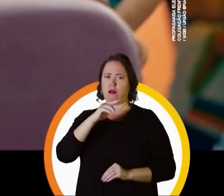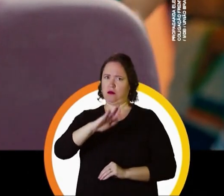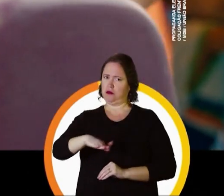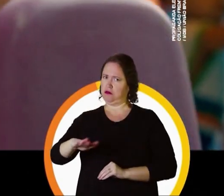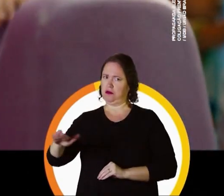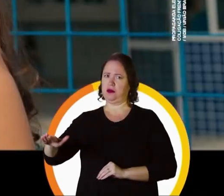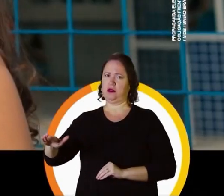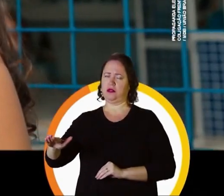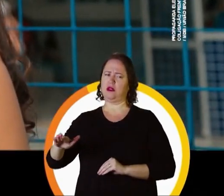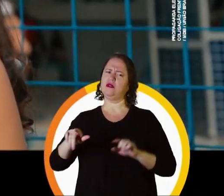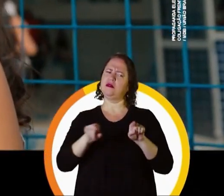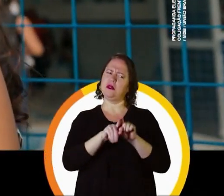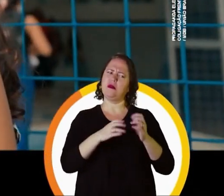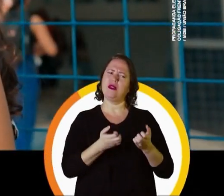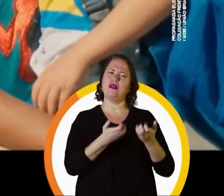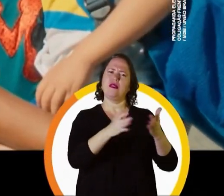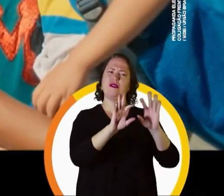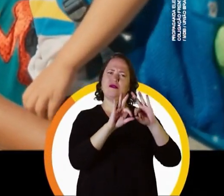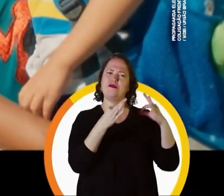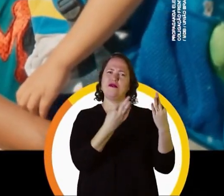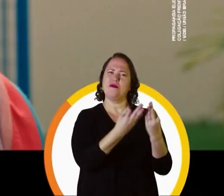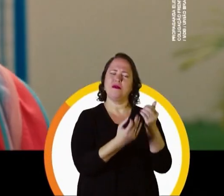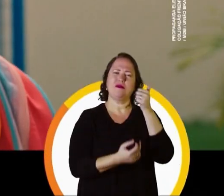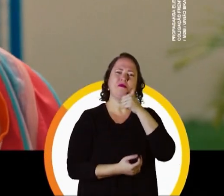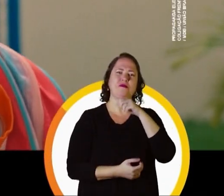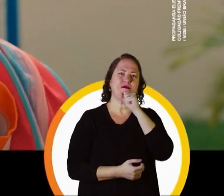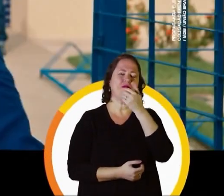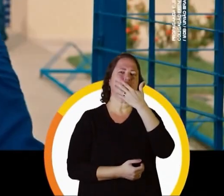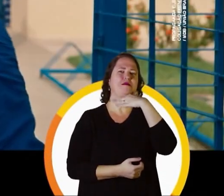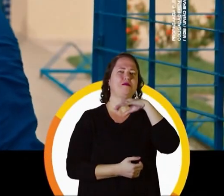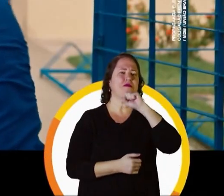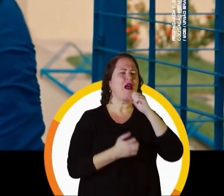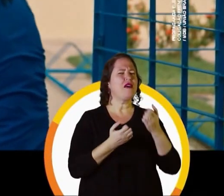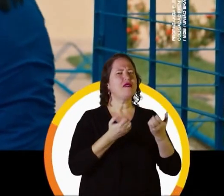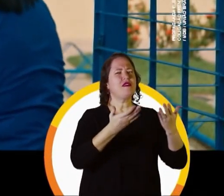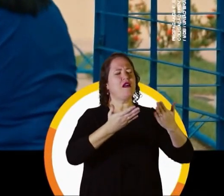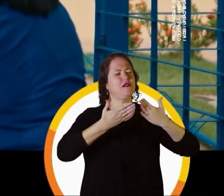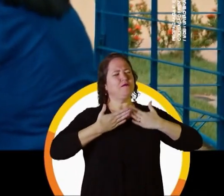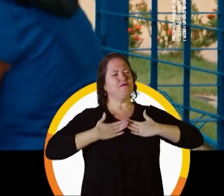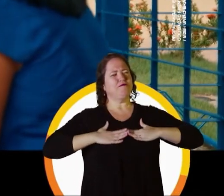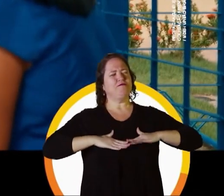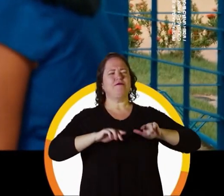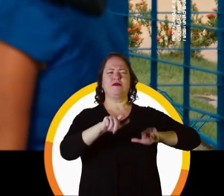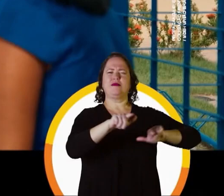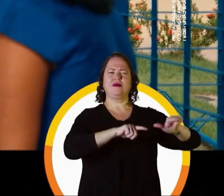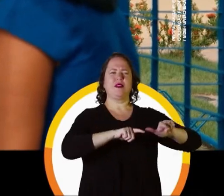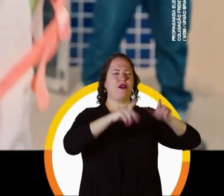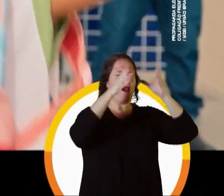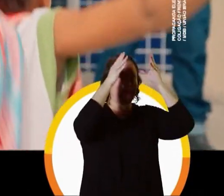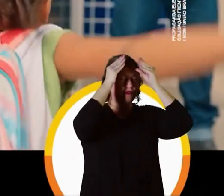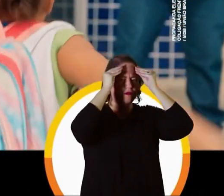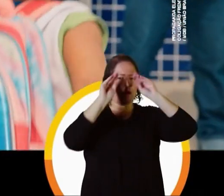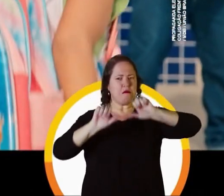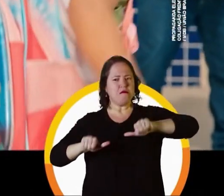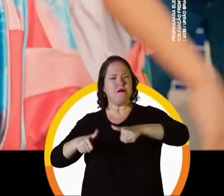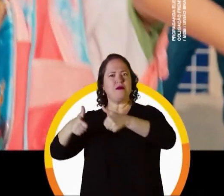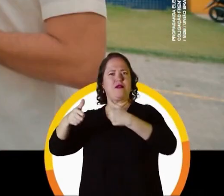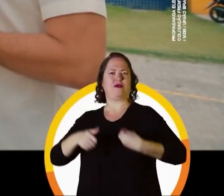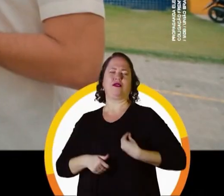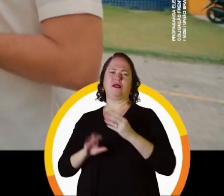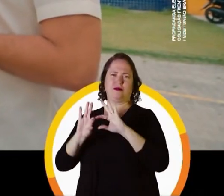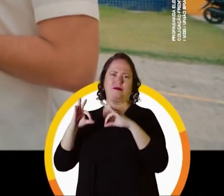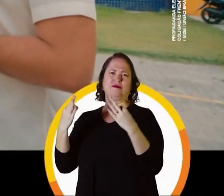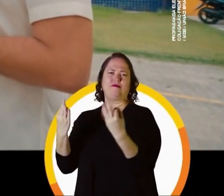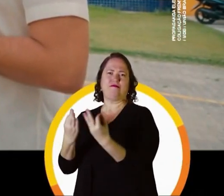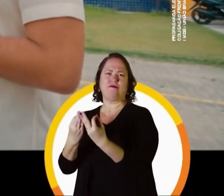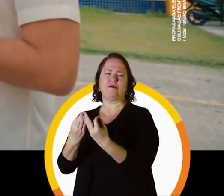crianças. Estamos oferecendo aos pais, às mães, a tranquilidade de poderem trabalhar e melhorar a vida de suas famílias.